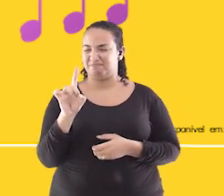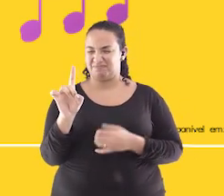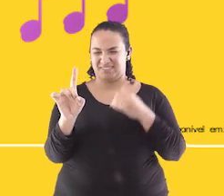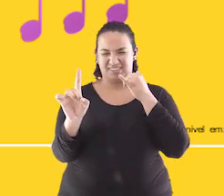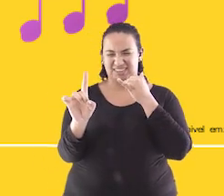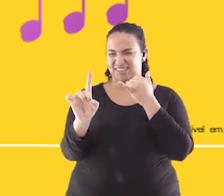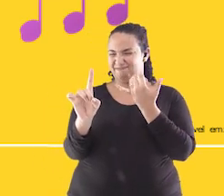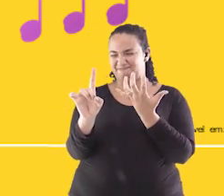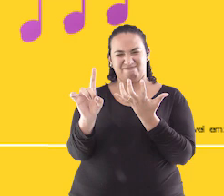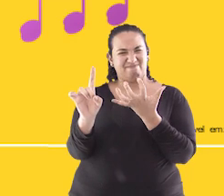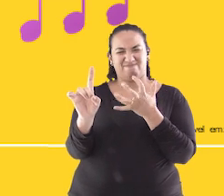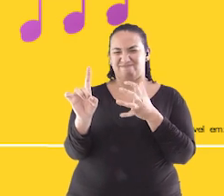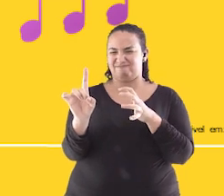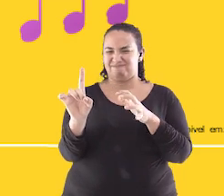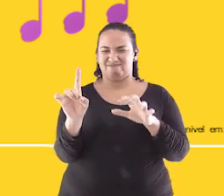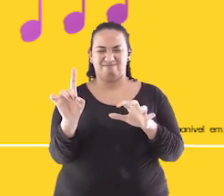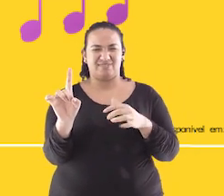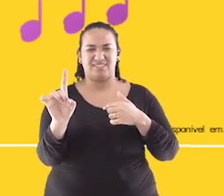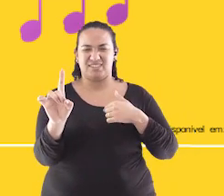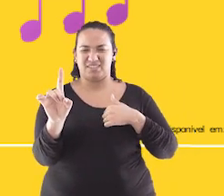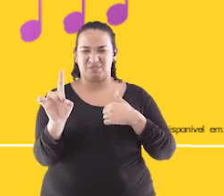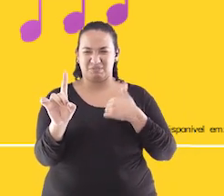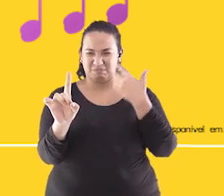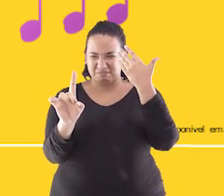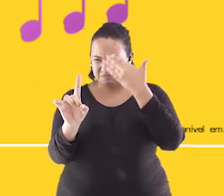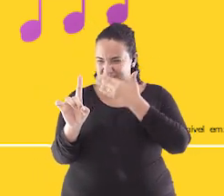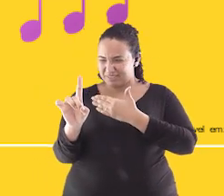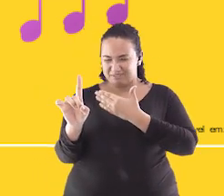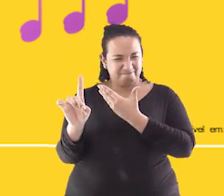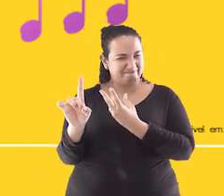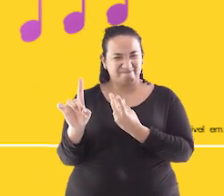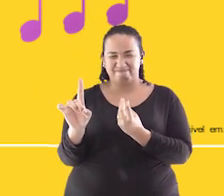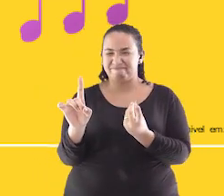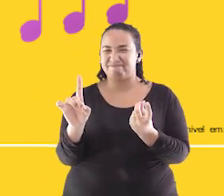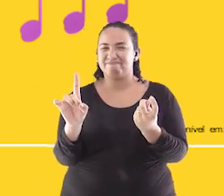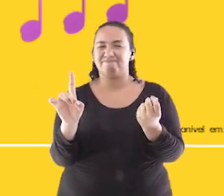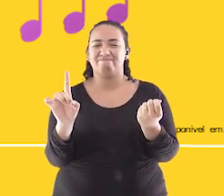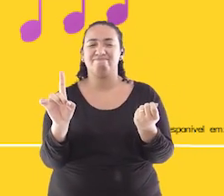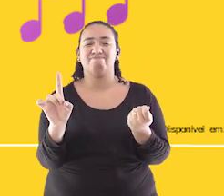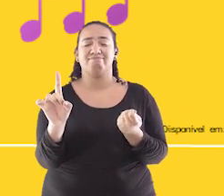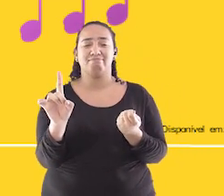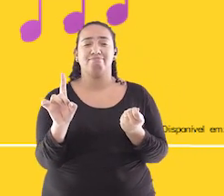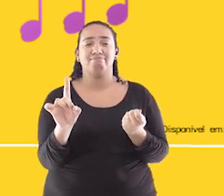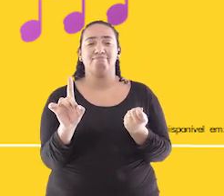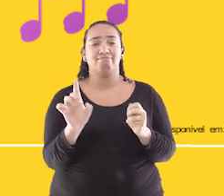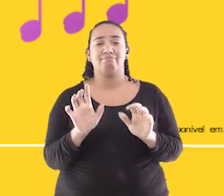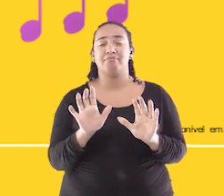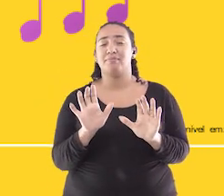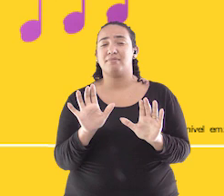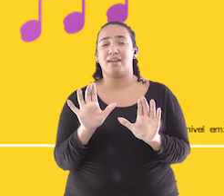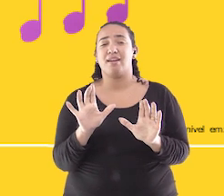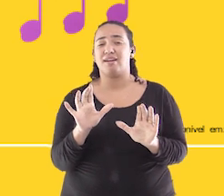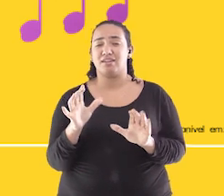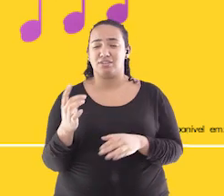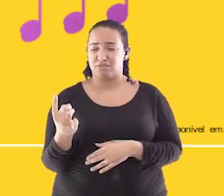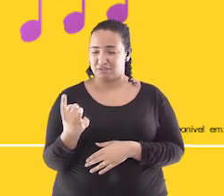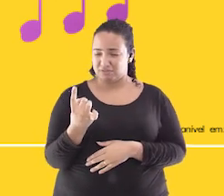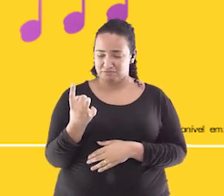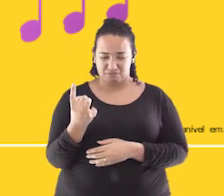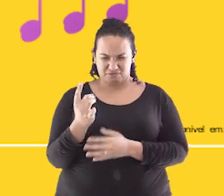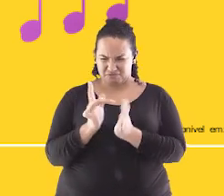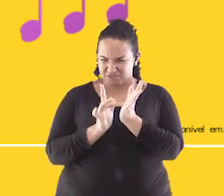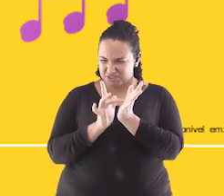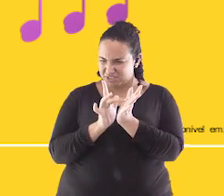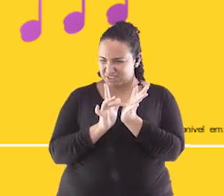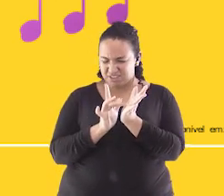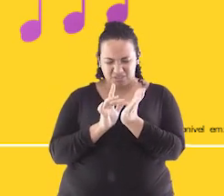quero Vou negando as aparências, desfaçando as evidências Mas pra que viver fingindo se eu não